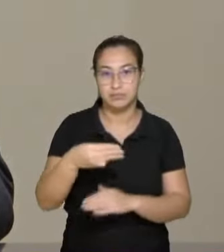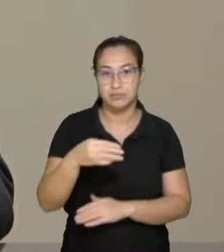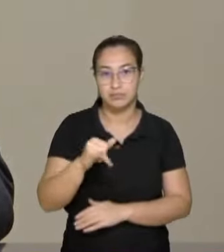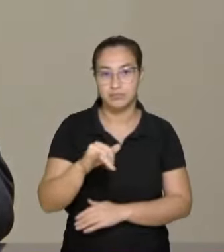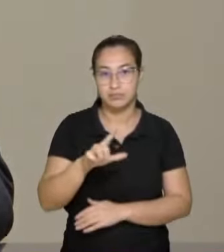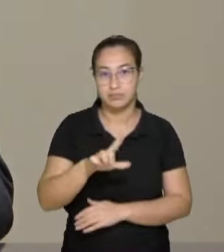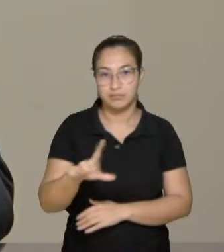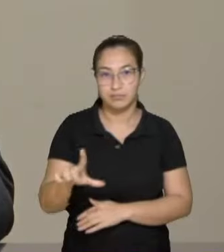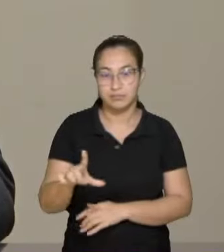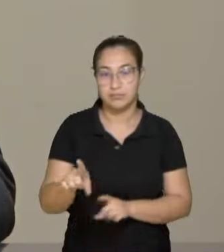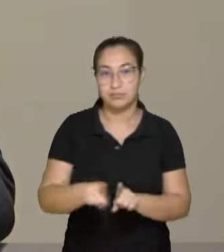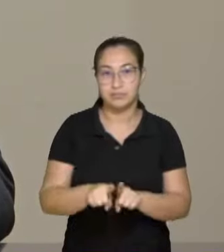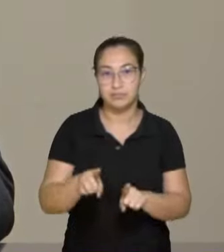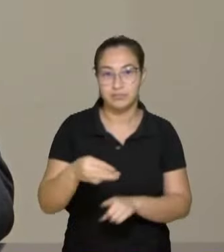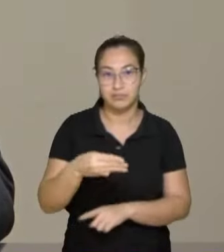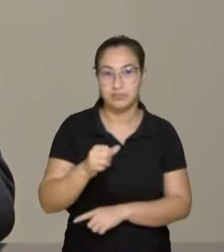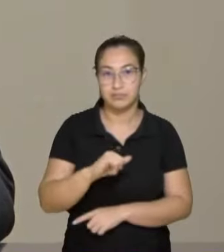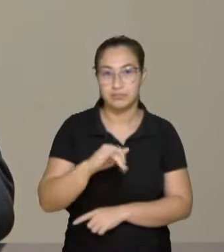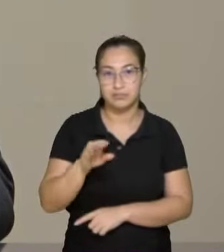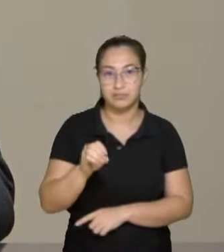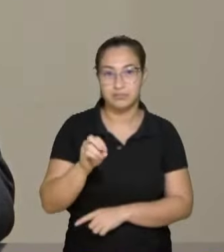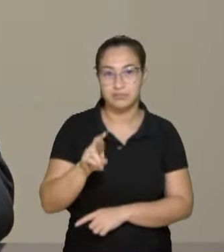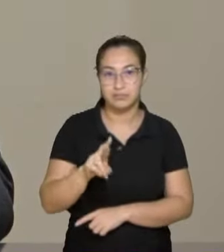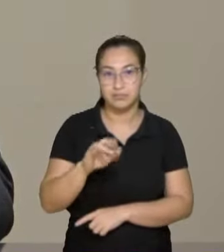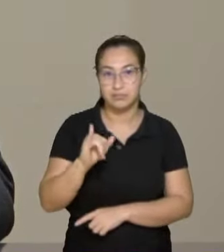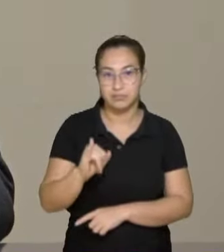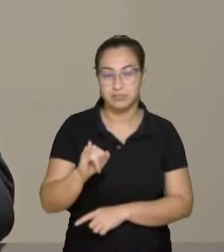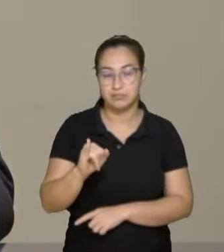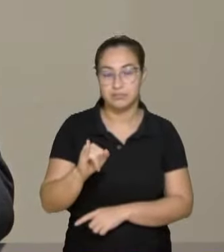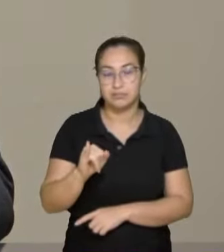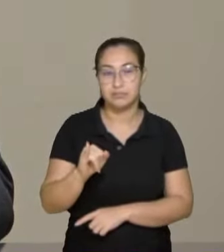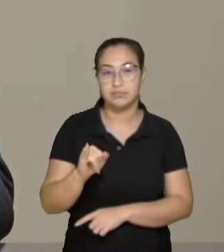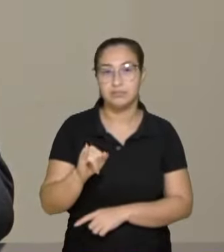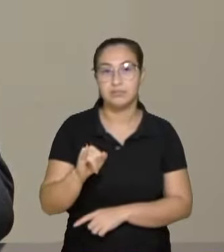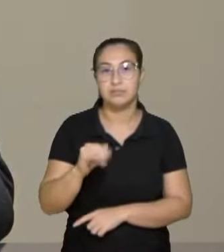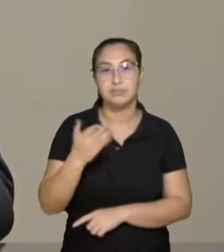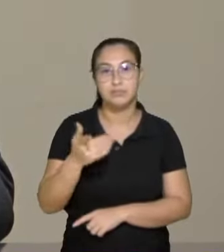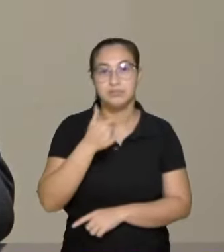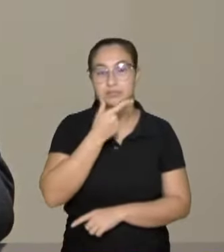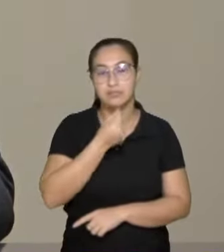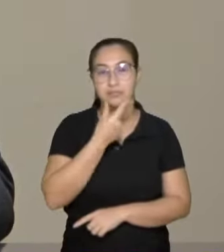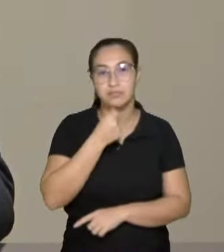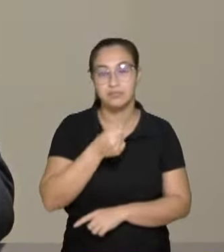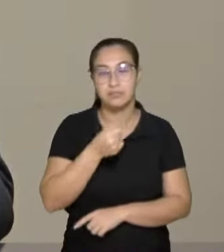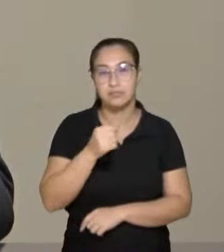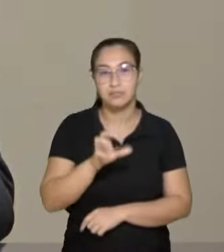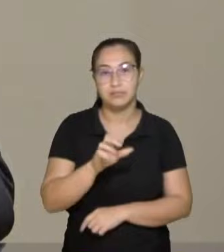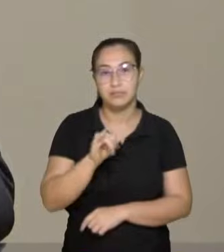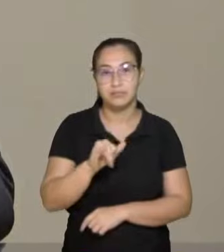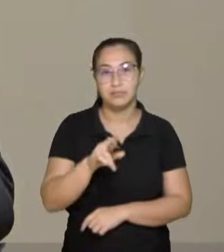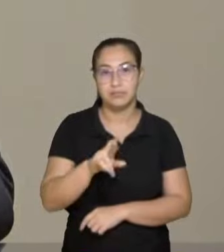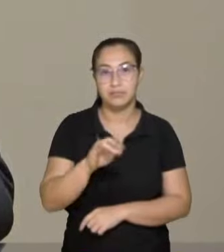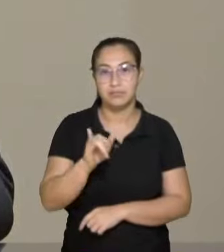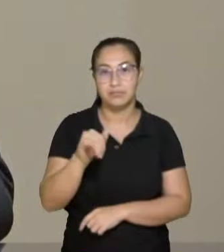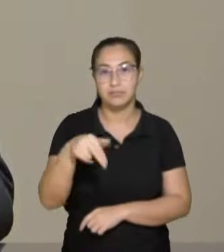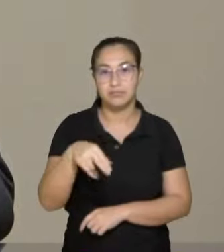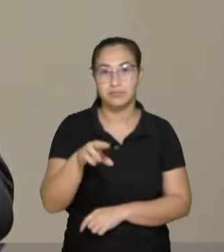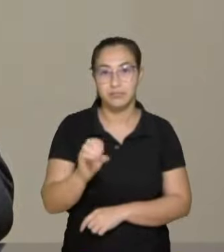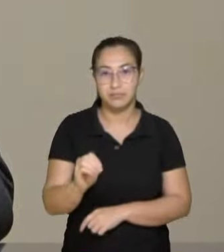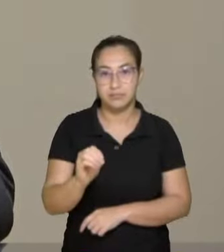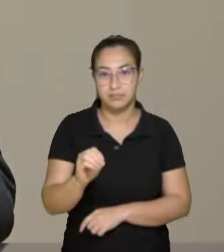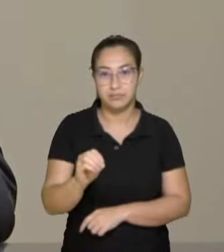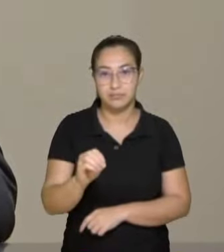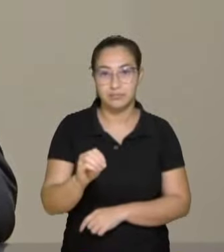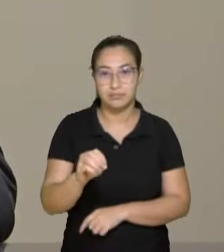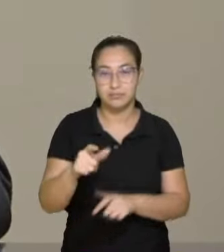Marjorie Ostin, da Casa Bil, e o doutor Cirino Cabral, do Lions Clube de